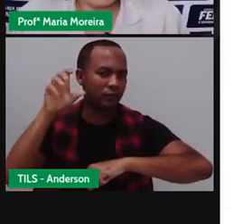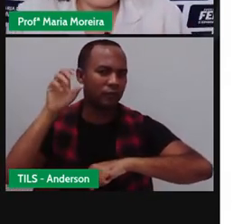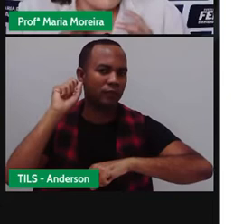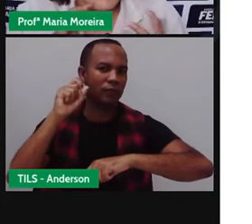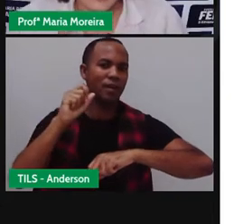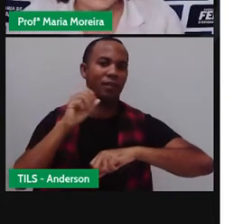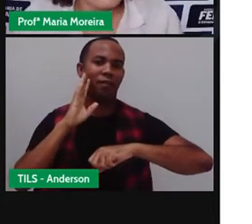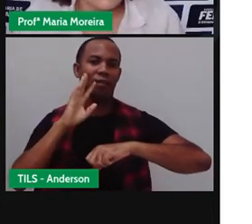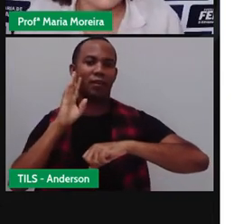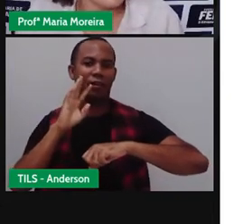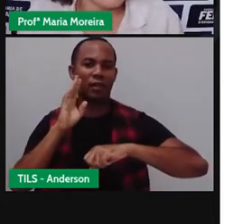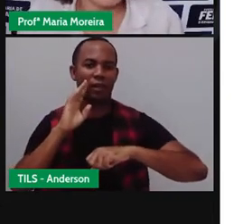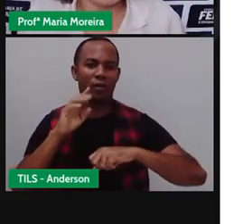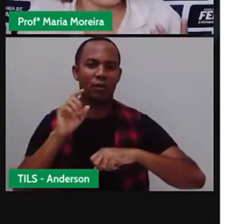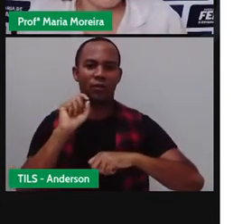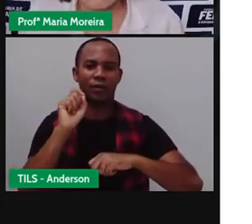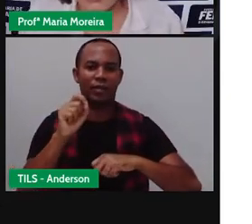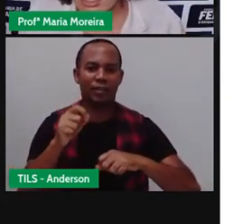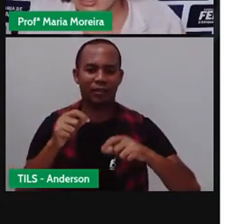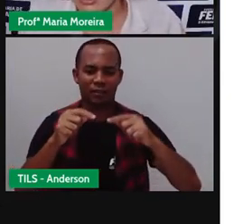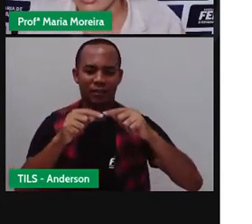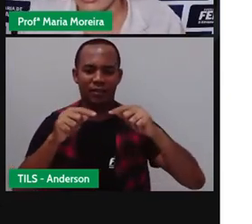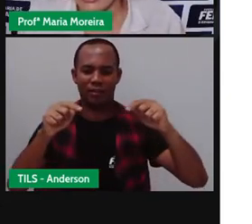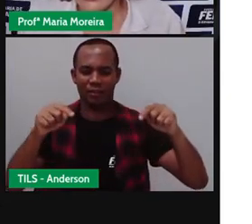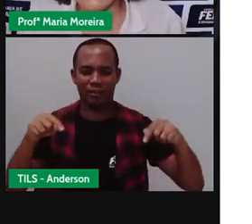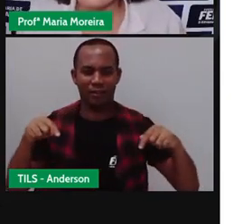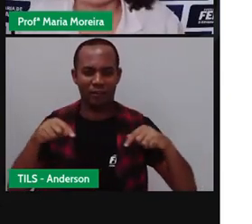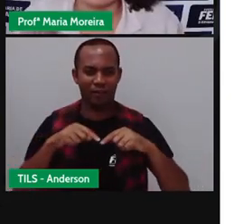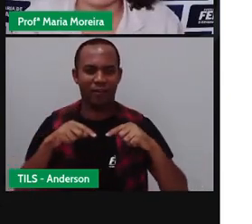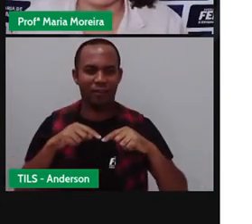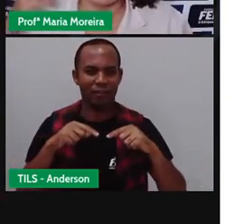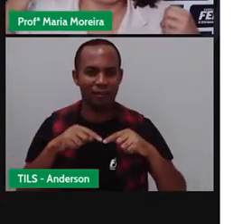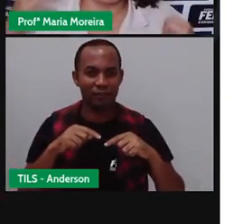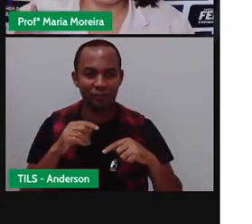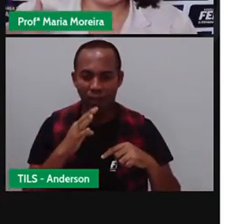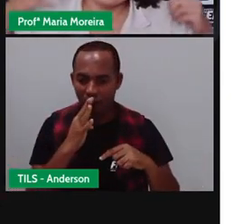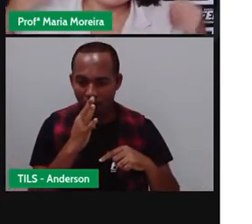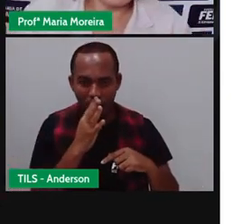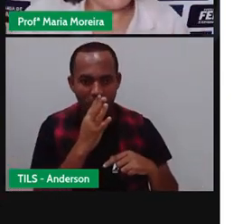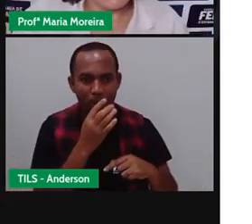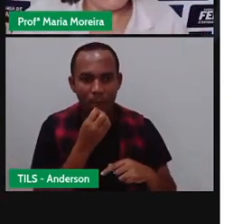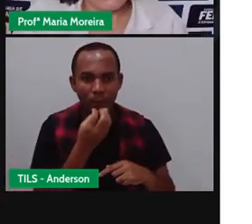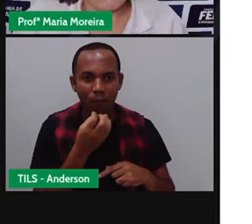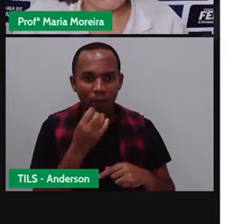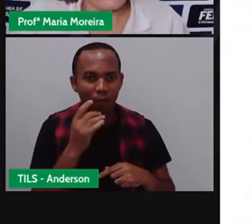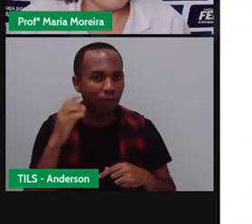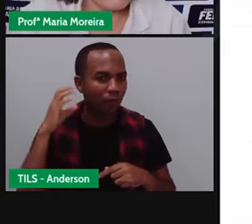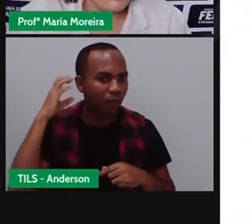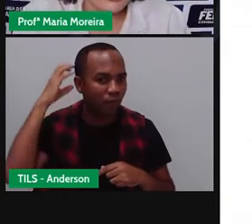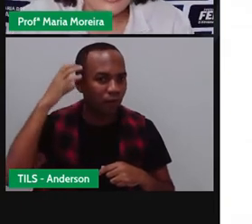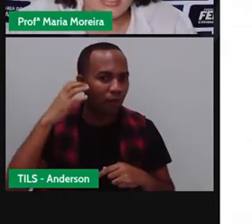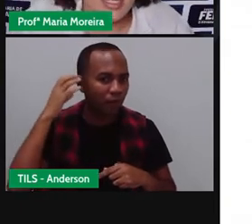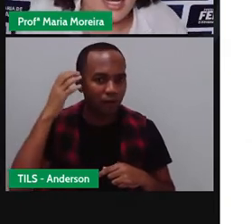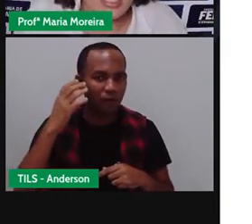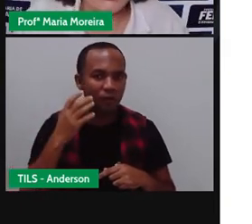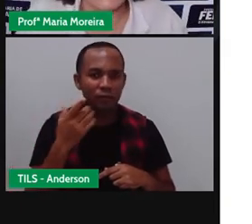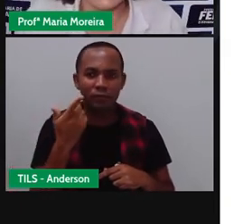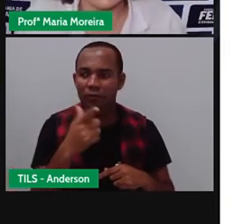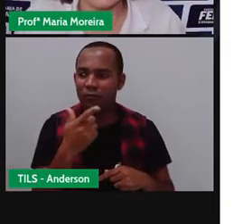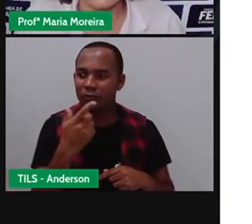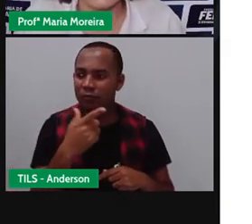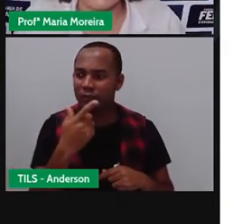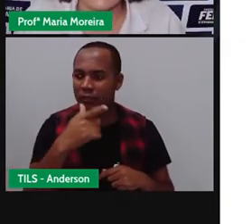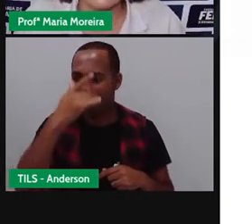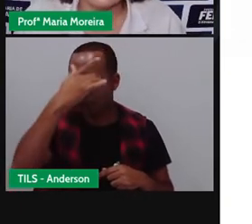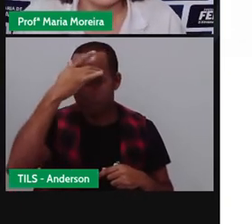né? Porque tinha uma caixa ali que reproduzia vozes. E isso era fantástico, porque não tinha ninguém ali, a não